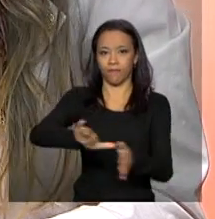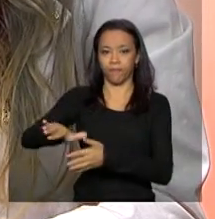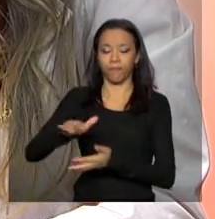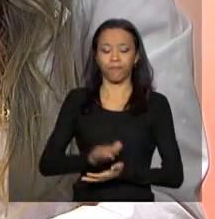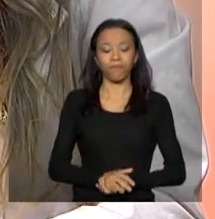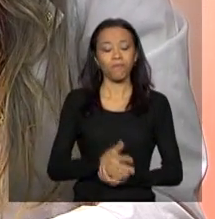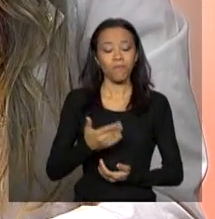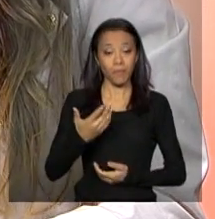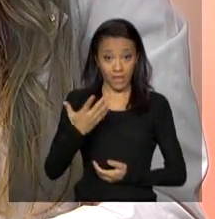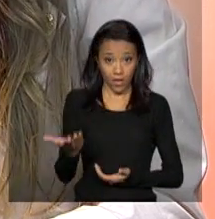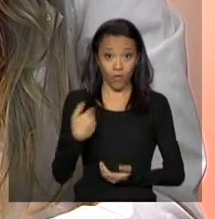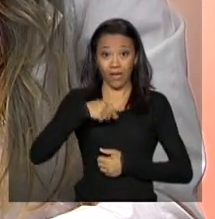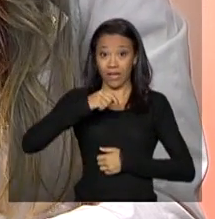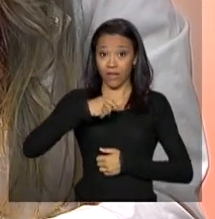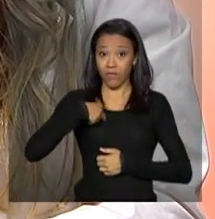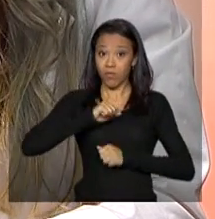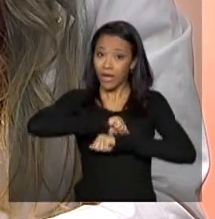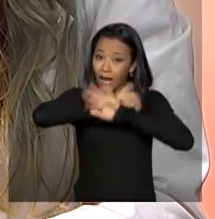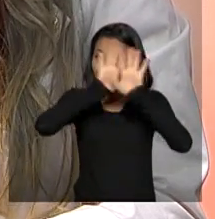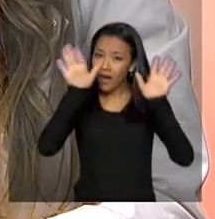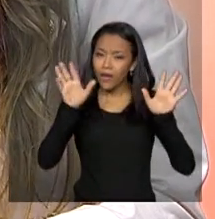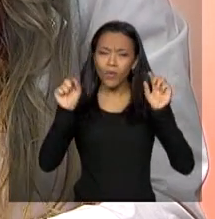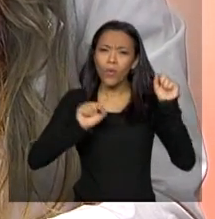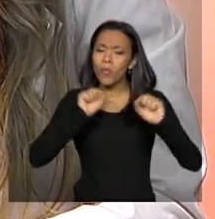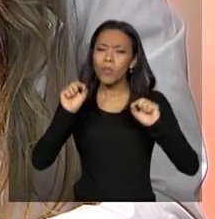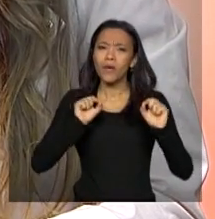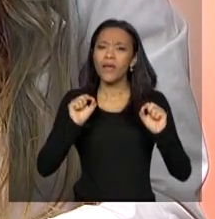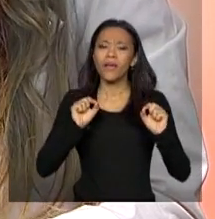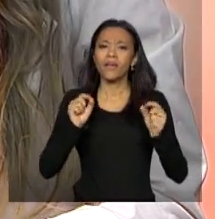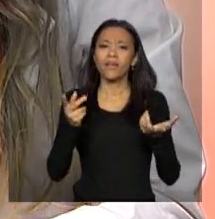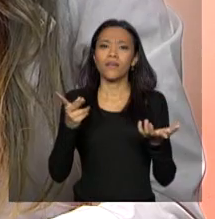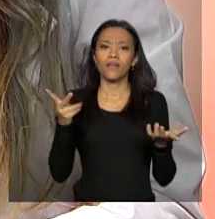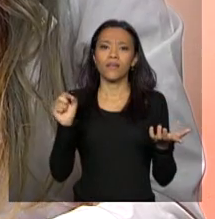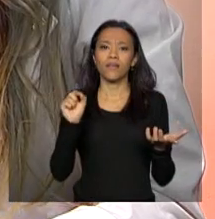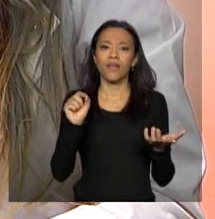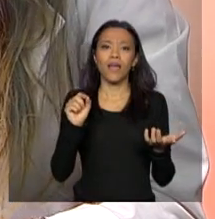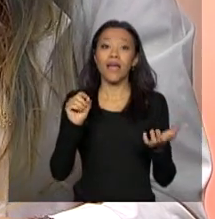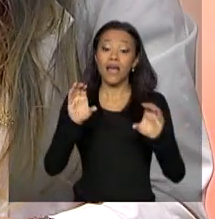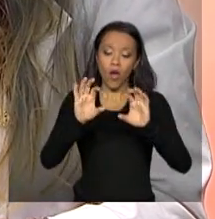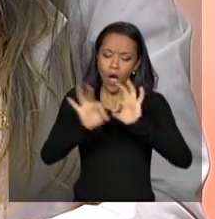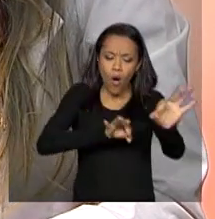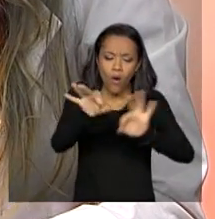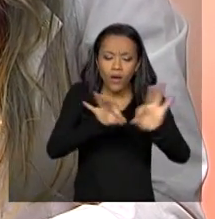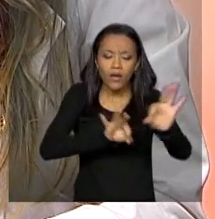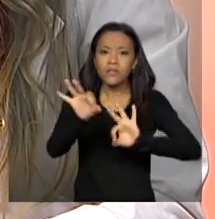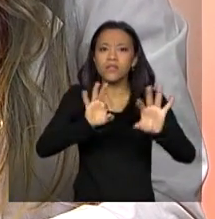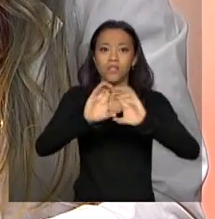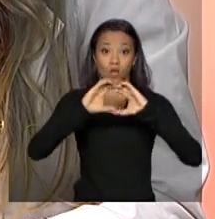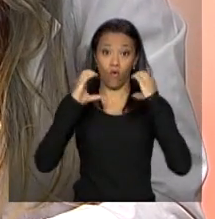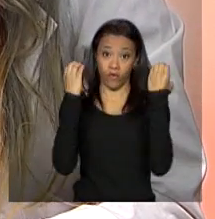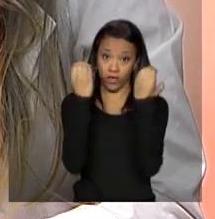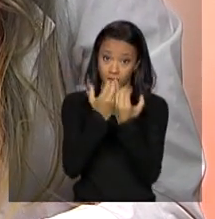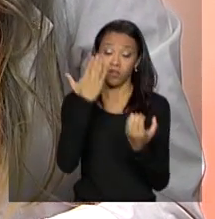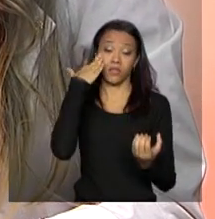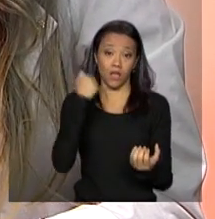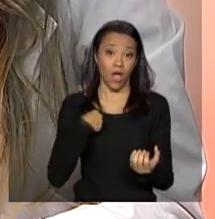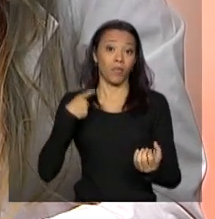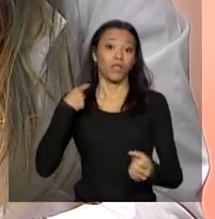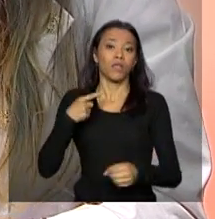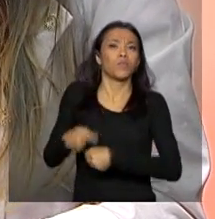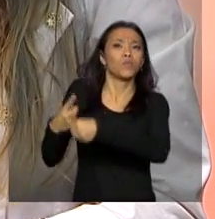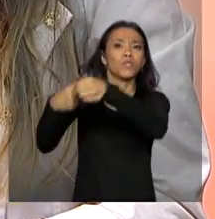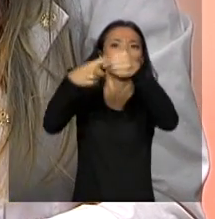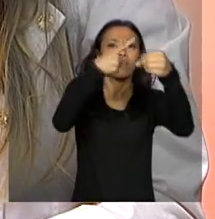conselheiro, bem claro, como é que o passo a passo, né, como funciona realmente essas conferências. A gente sabe que existem as conferências municipais e